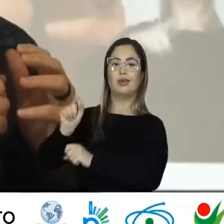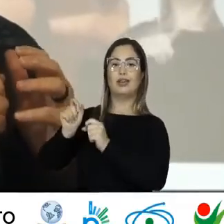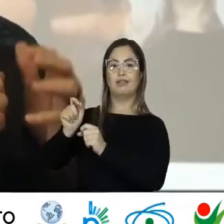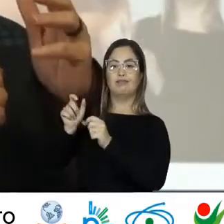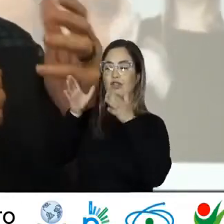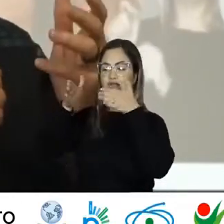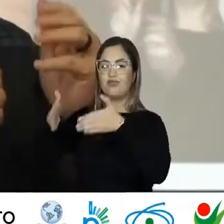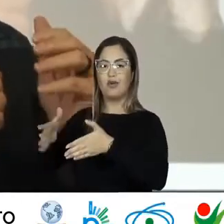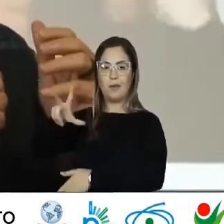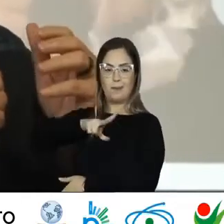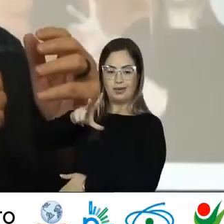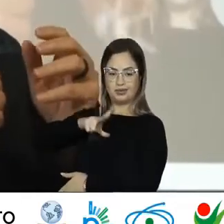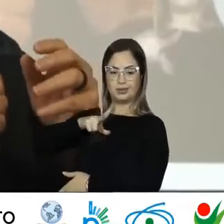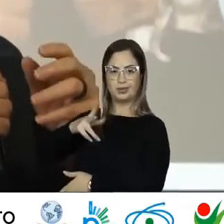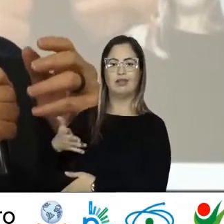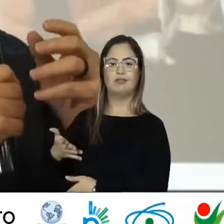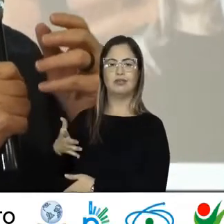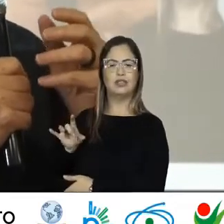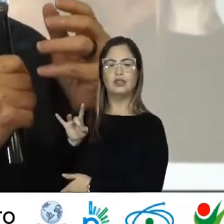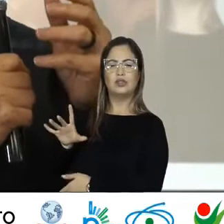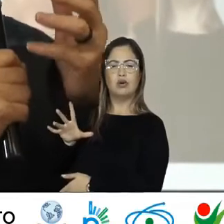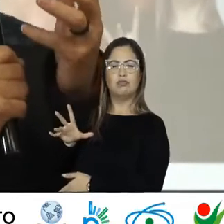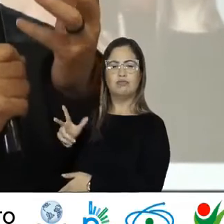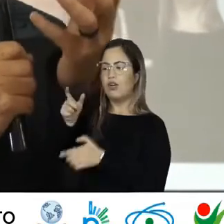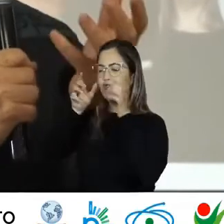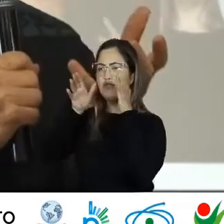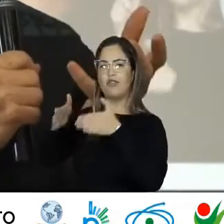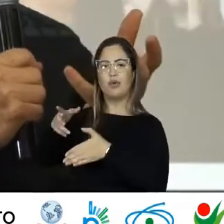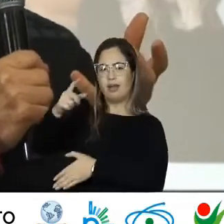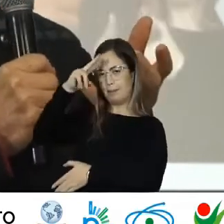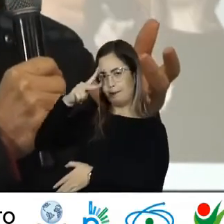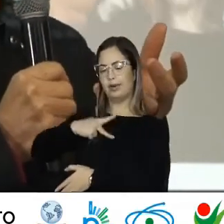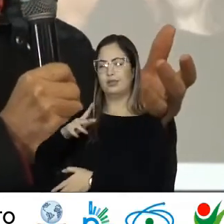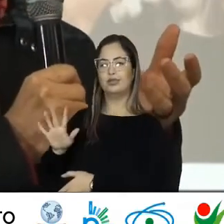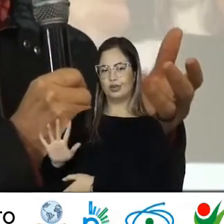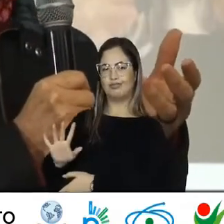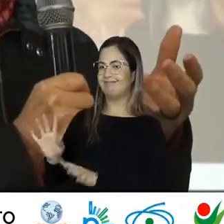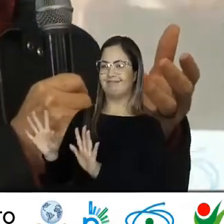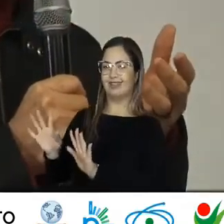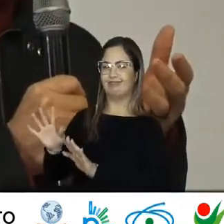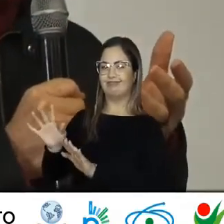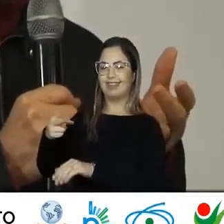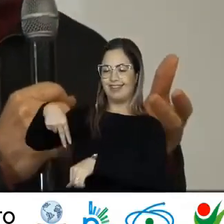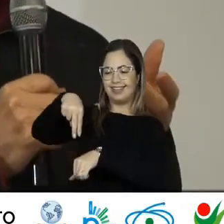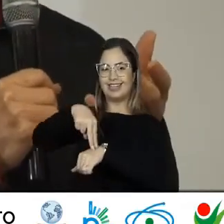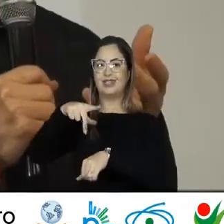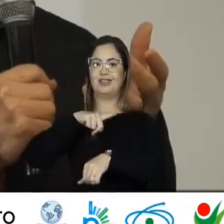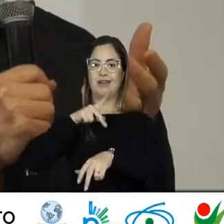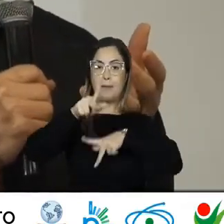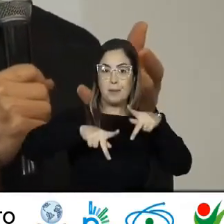Mas não são Os interesses Particulares De quem Compõe a nação Ou seja Da